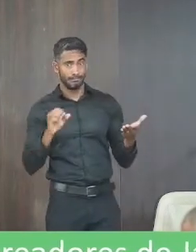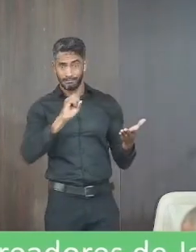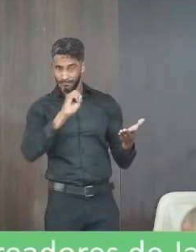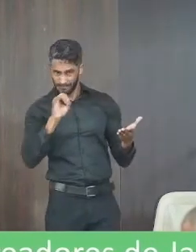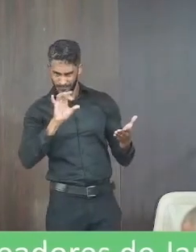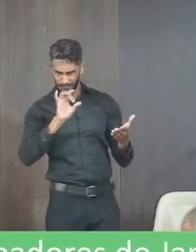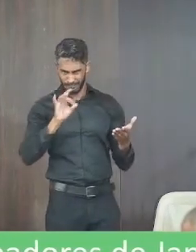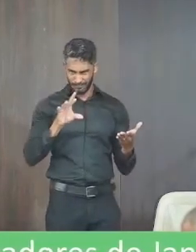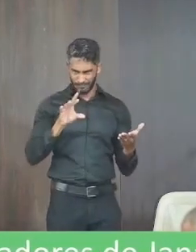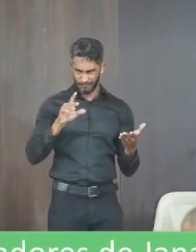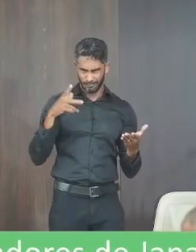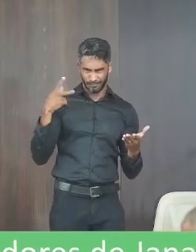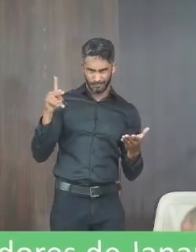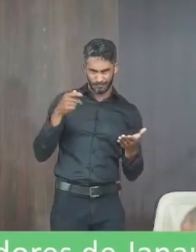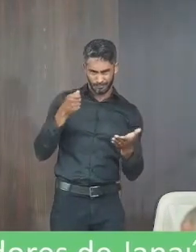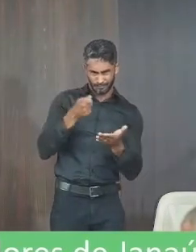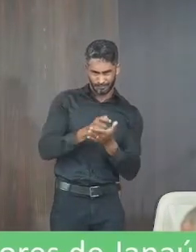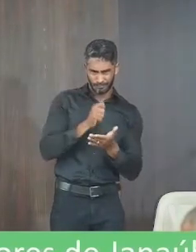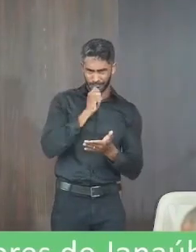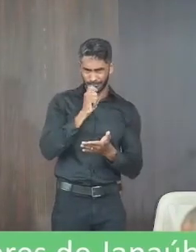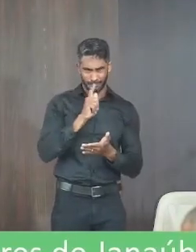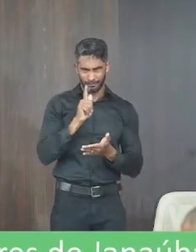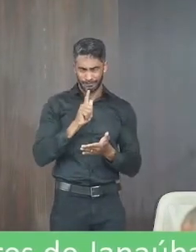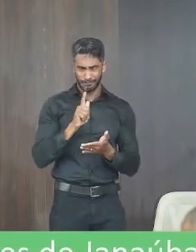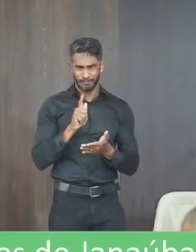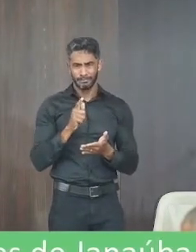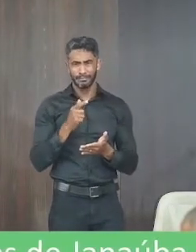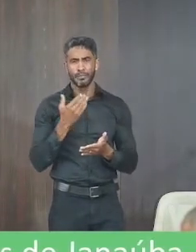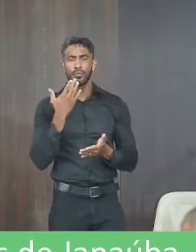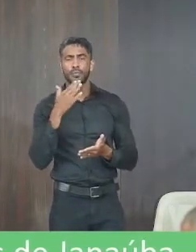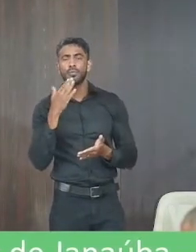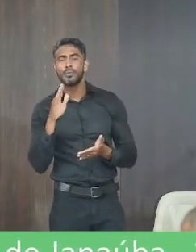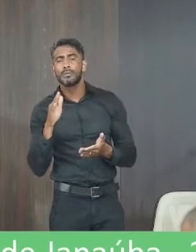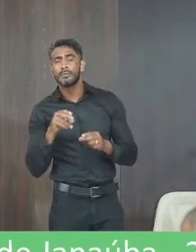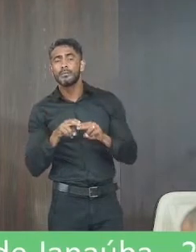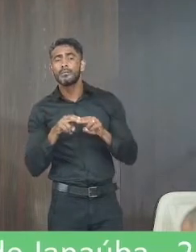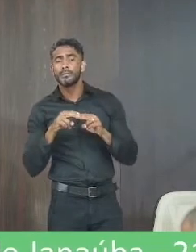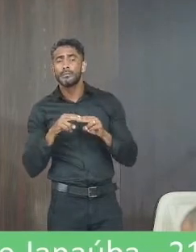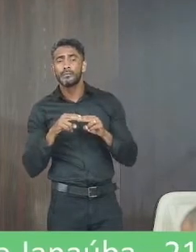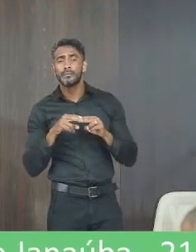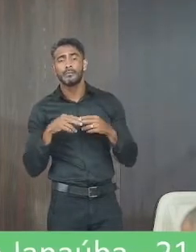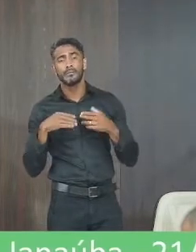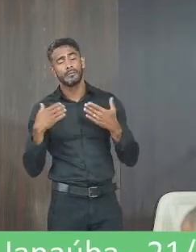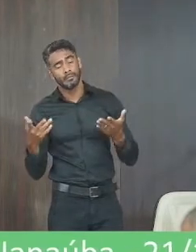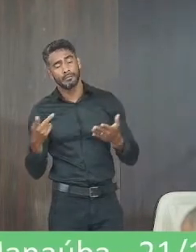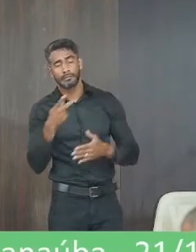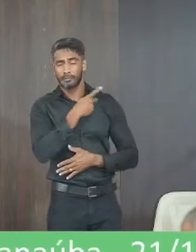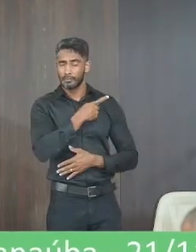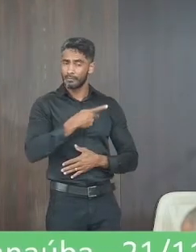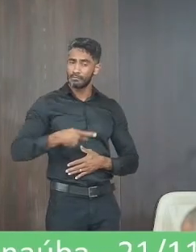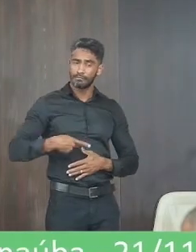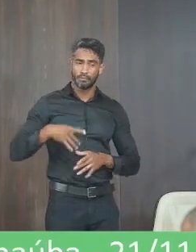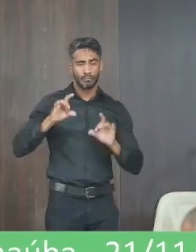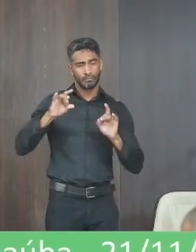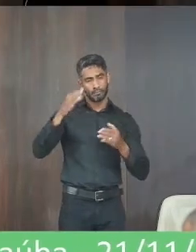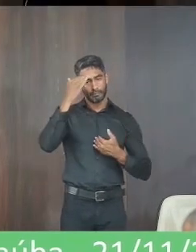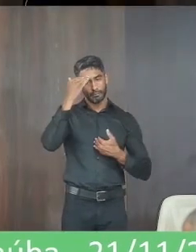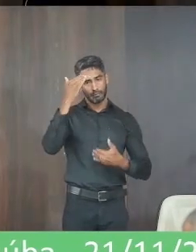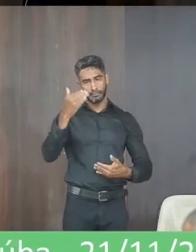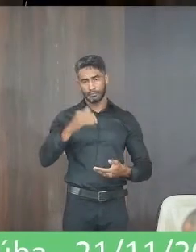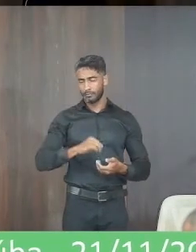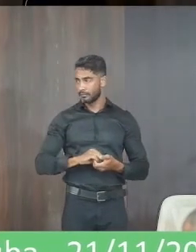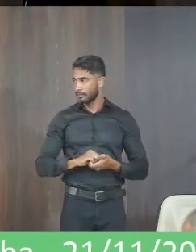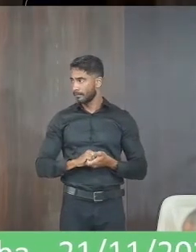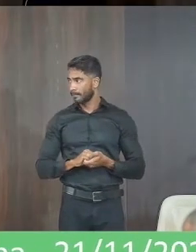só a minha nenhuma ainda foi paga qual é o motivo então é senhor presidente é só por um momento muito obrigada